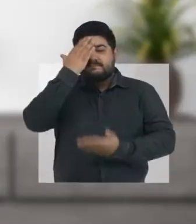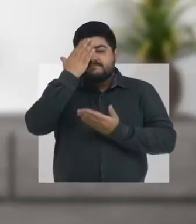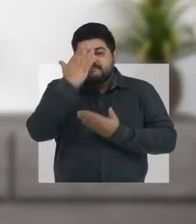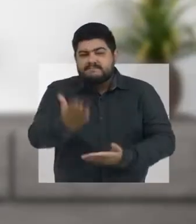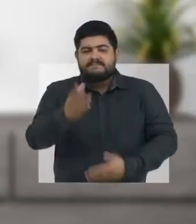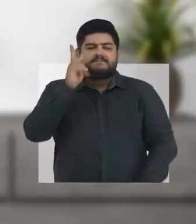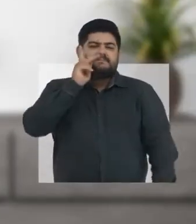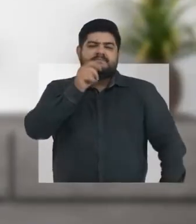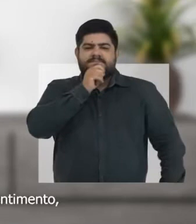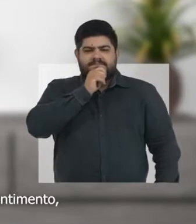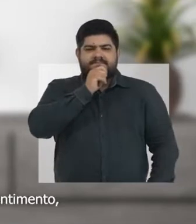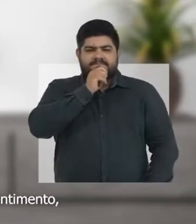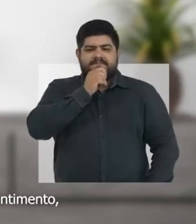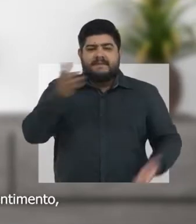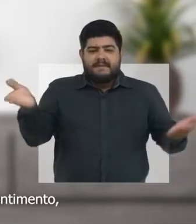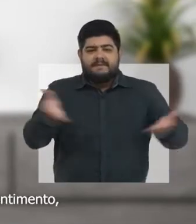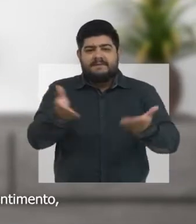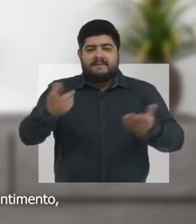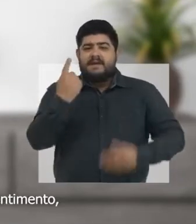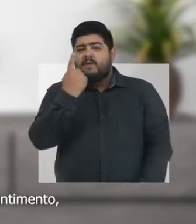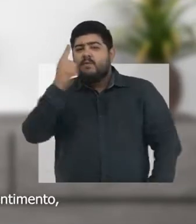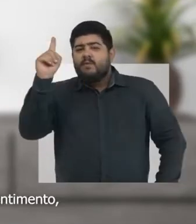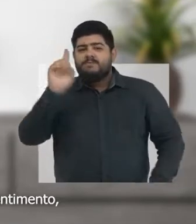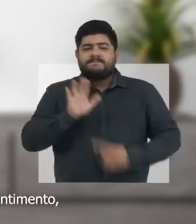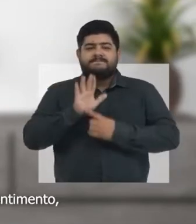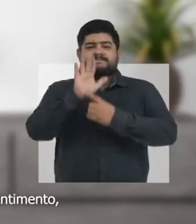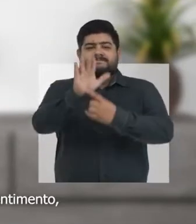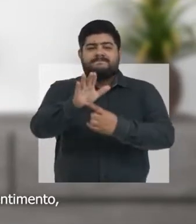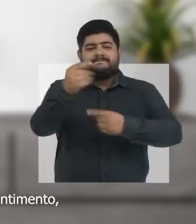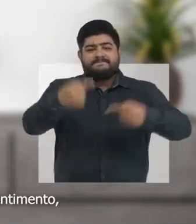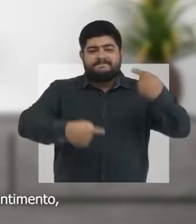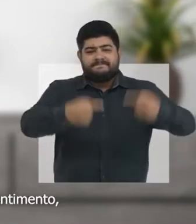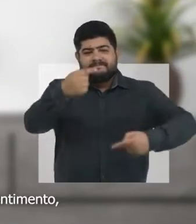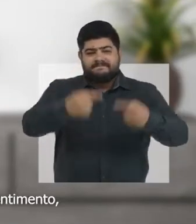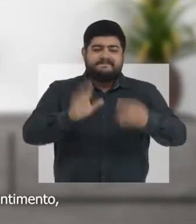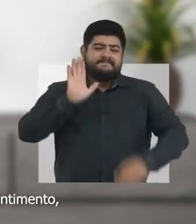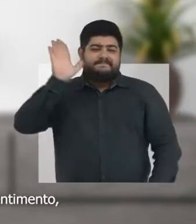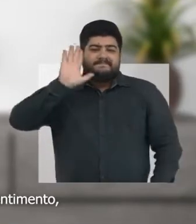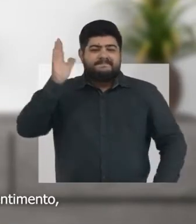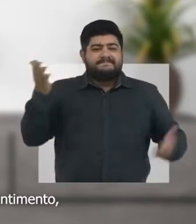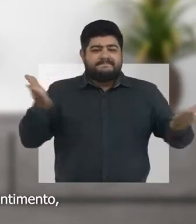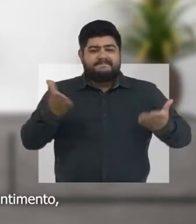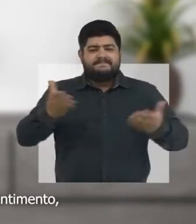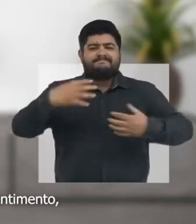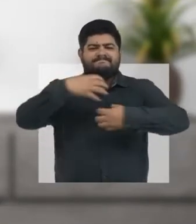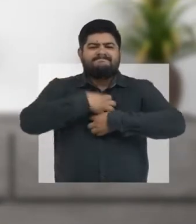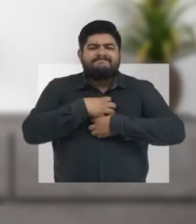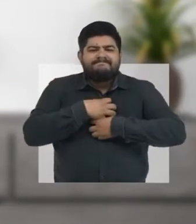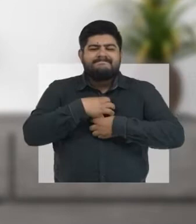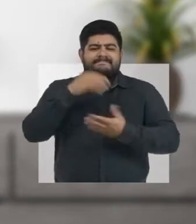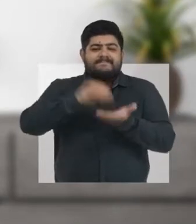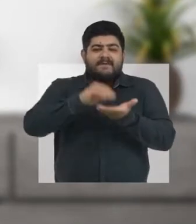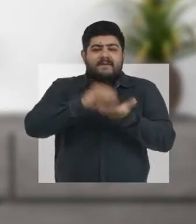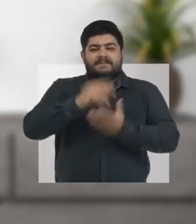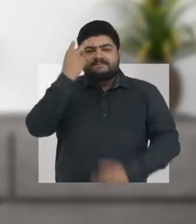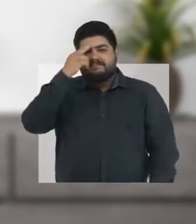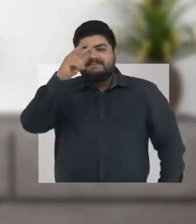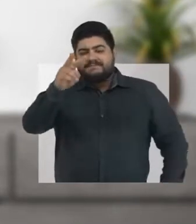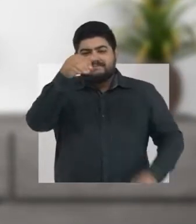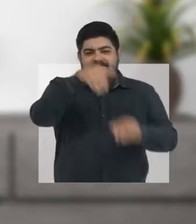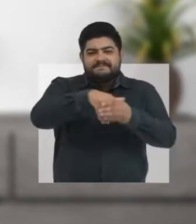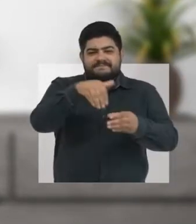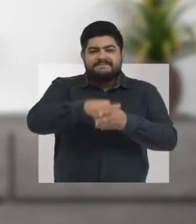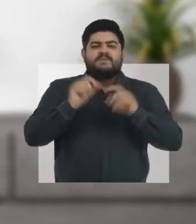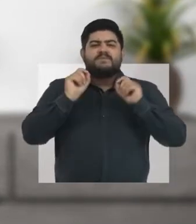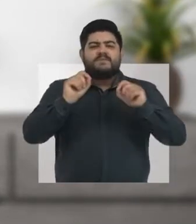Obrigada Porto Velho. Este é o último programa eleitoral desta campanha e meu maior sentimento, faltando dois dias para a